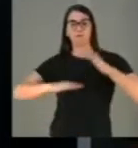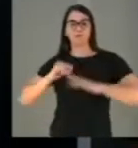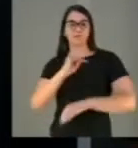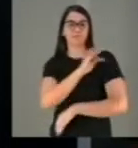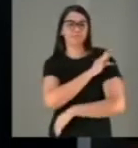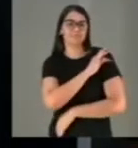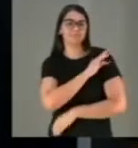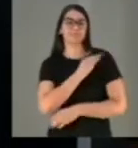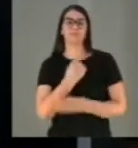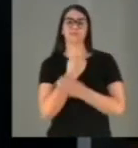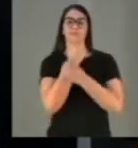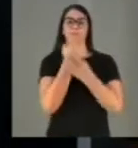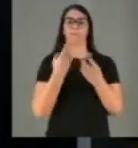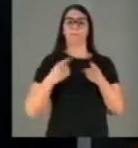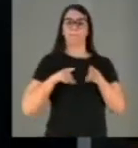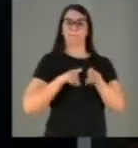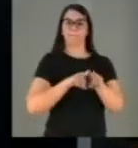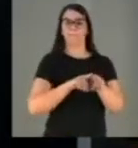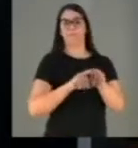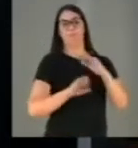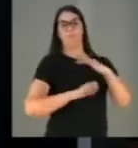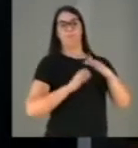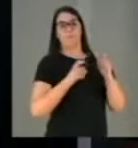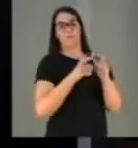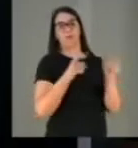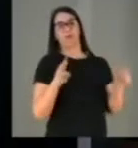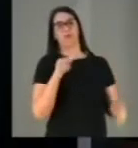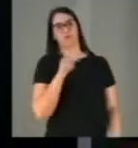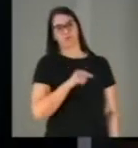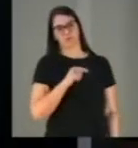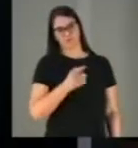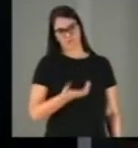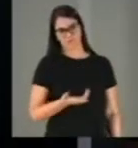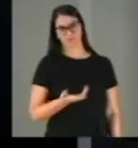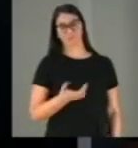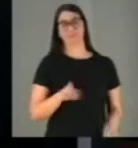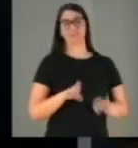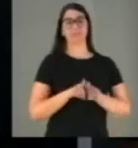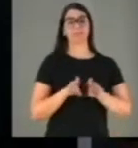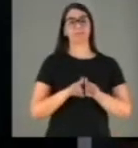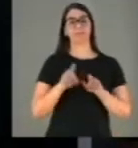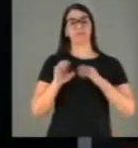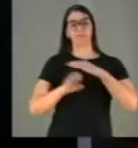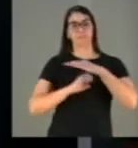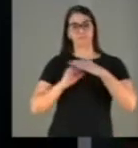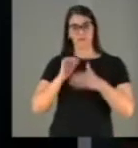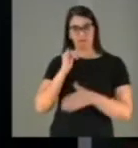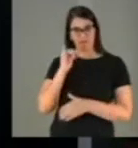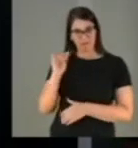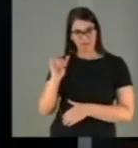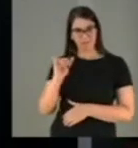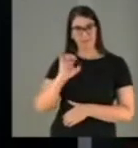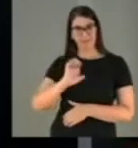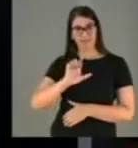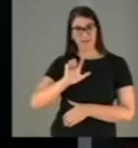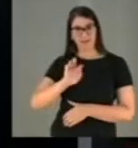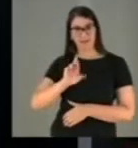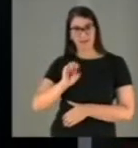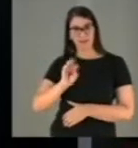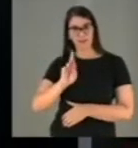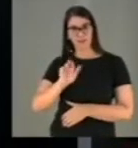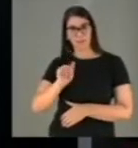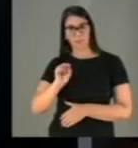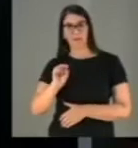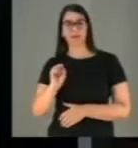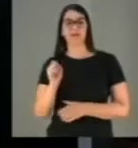parceria com uma empresa estatal. Além disso, a Eletrobras atuou como efetivo agente de regulação do mercado,